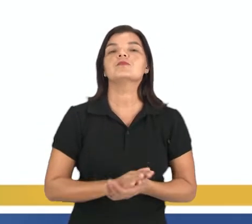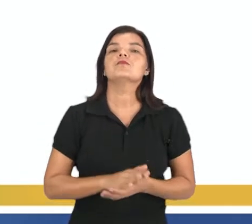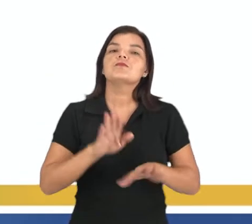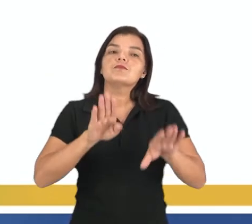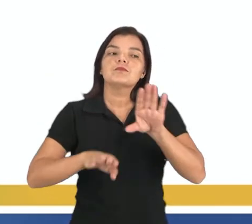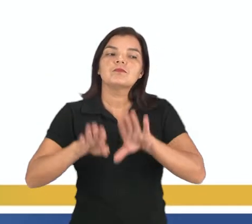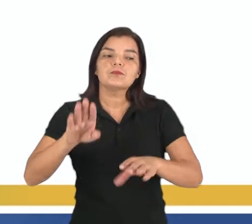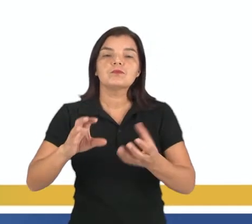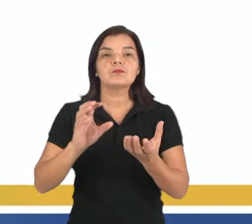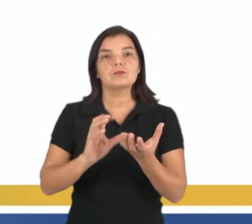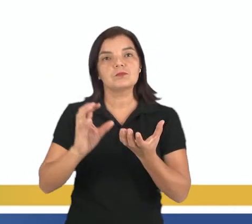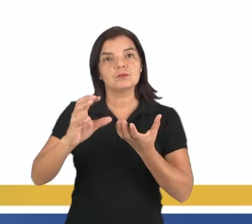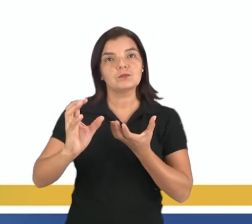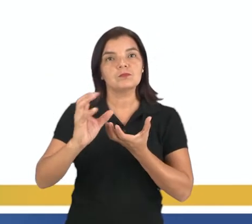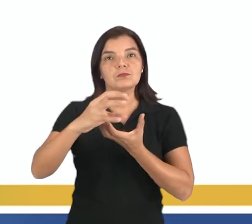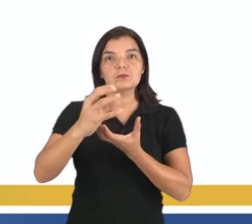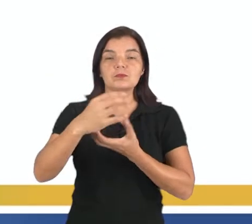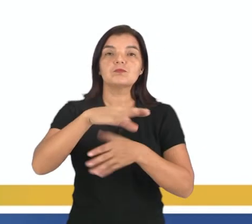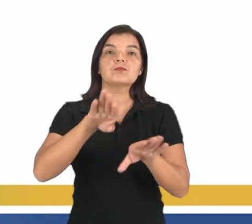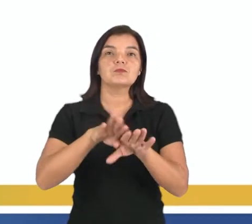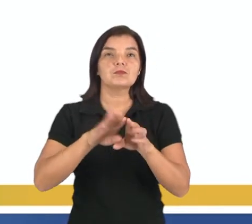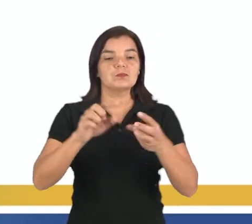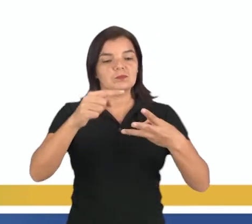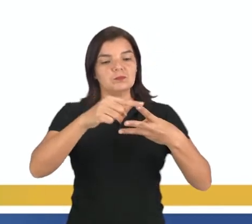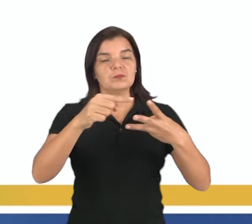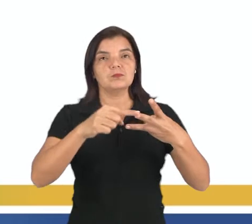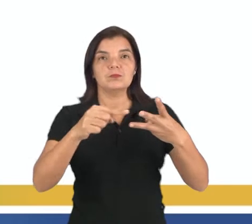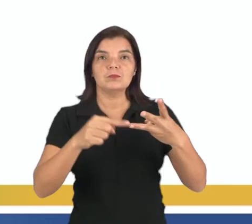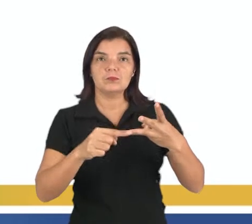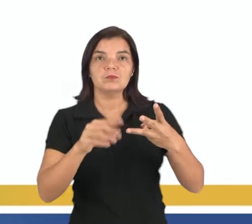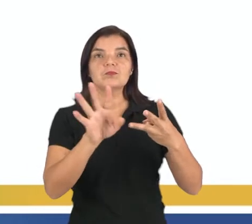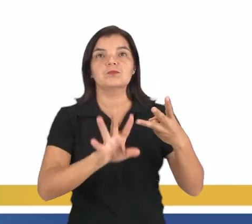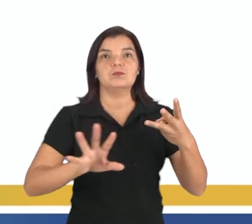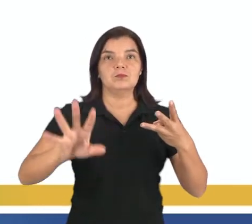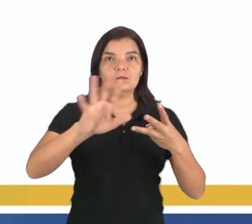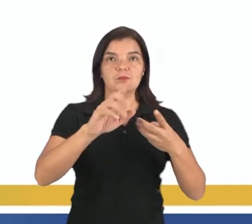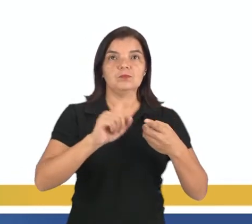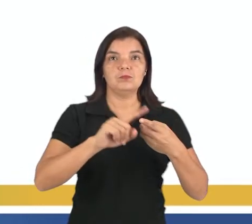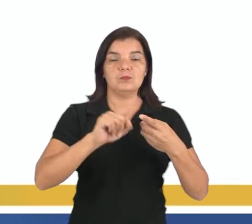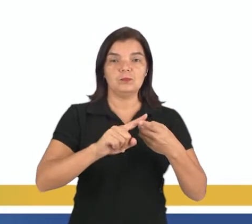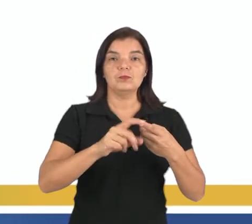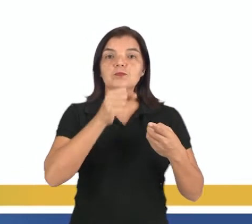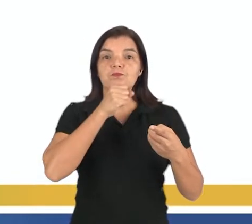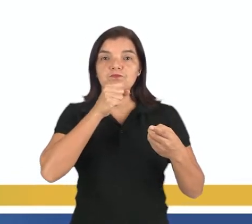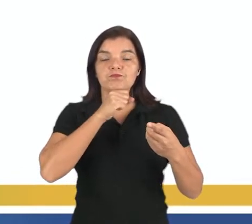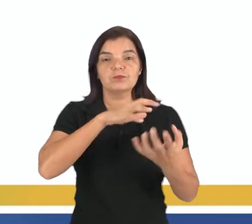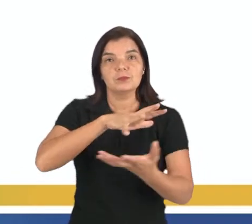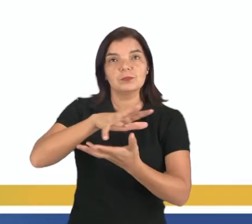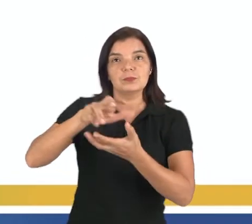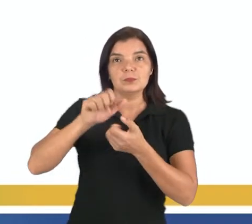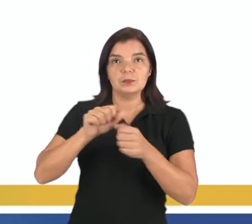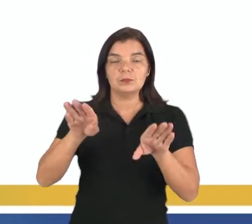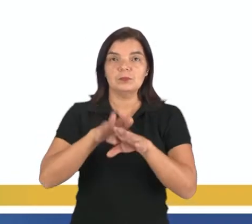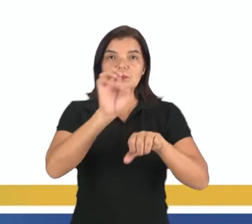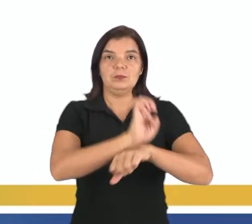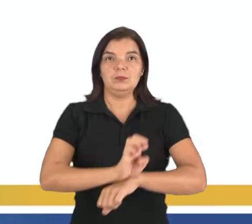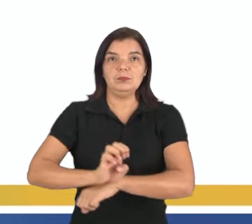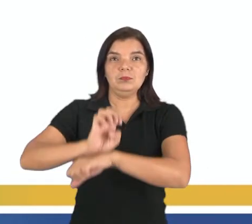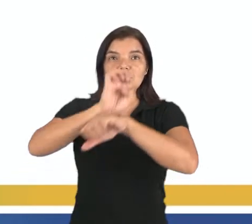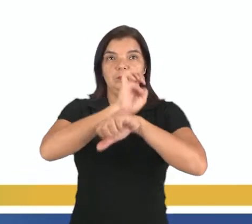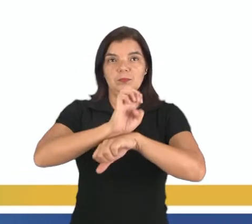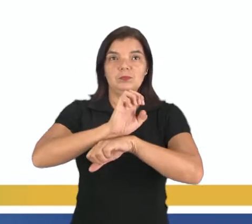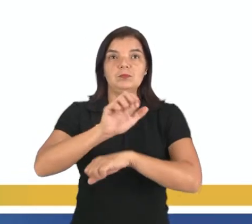acordo com essa classificação, existem três regiões. O Velho Mundo, que é formado pela Europa,